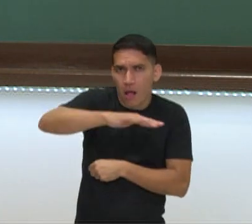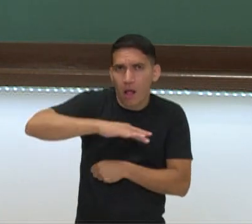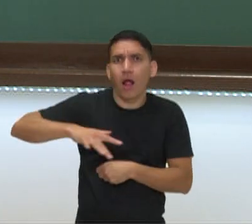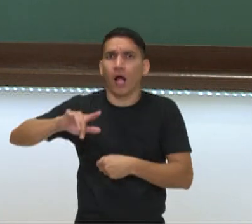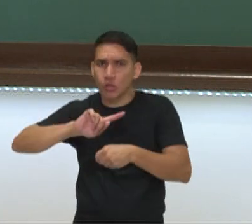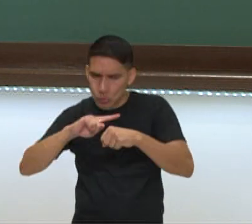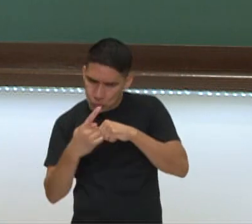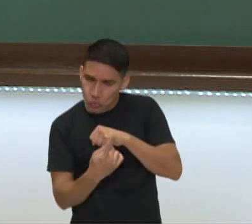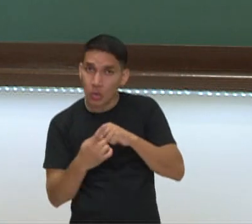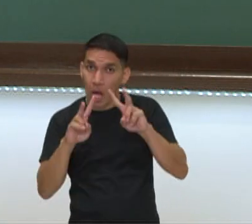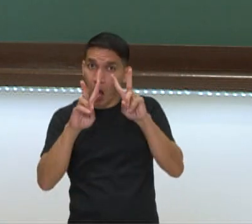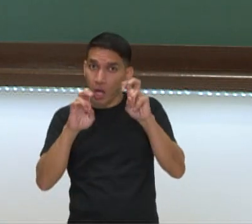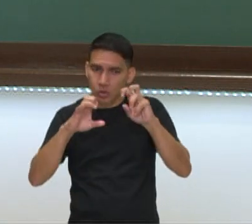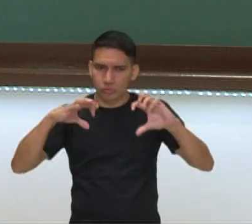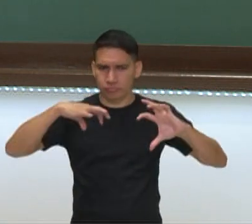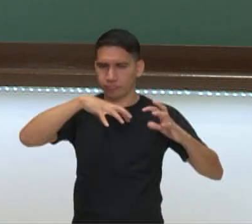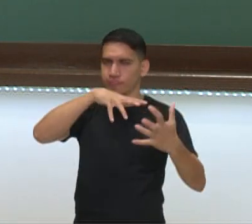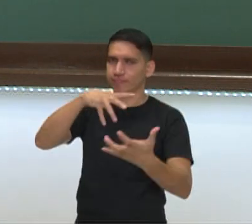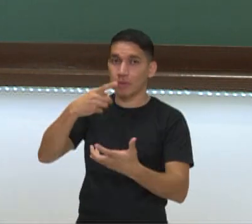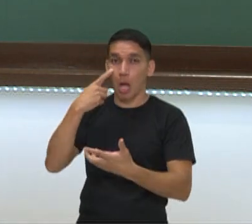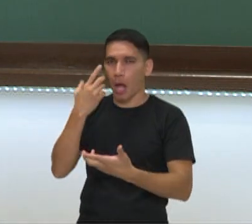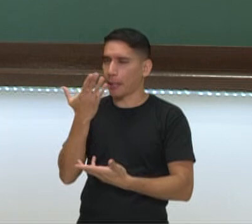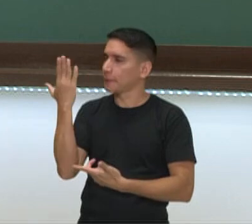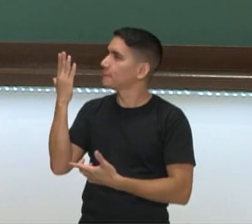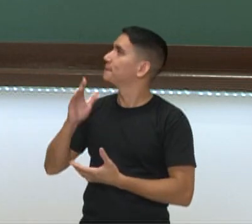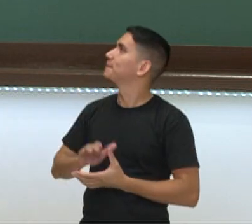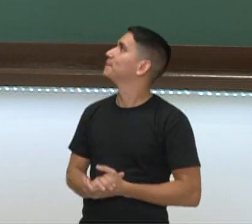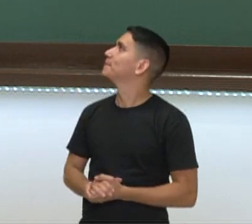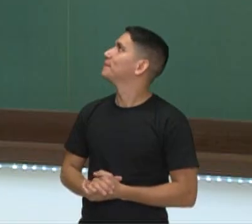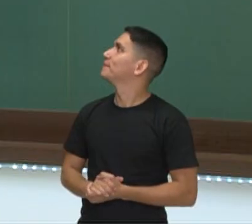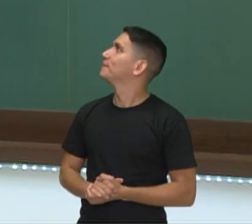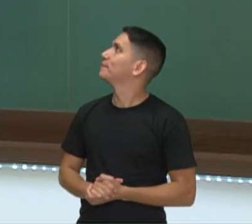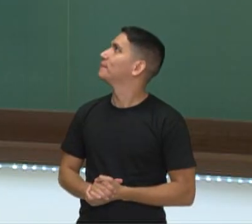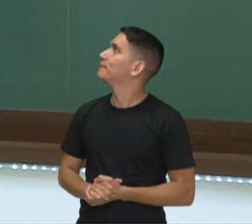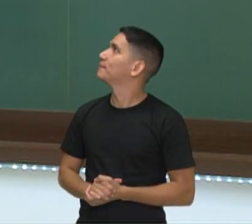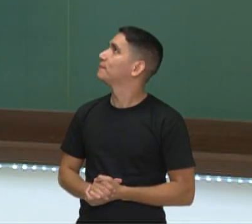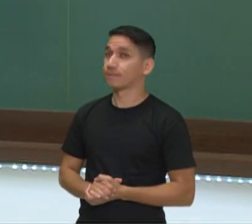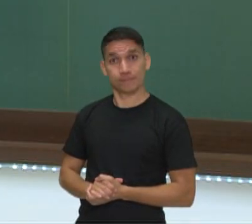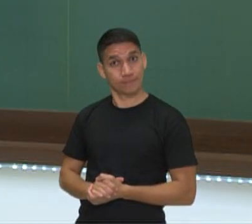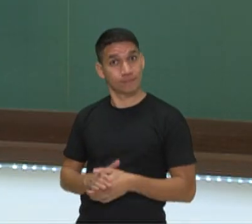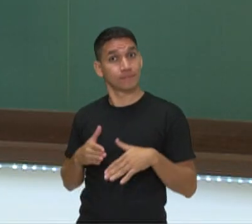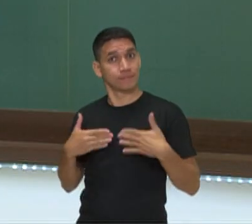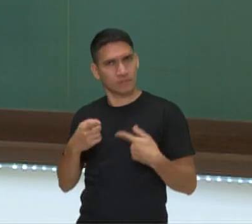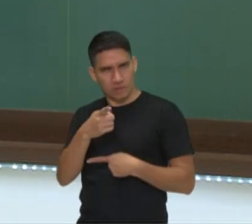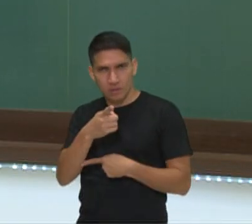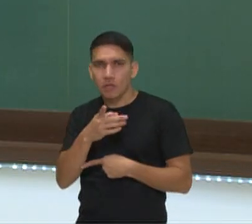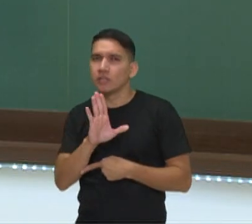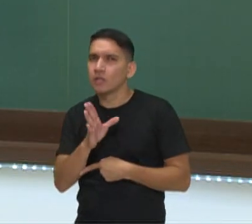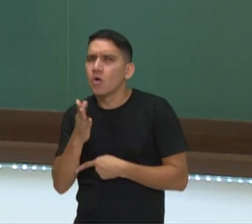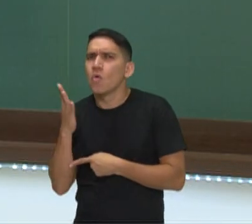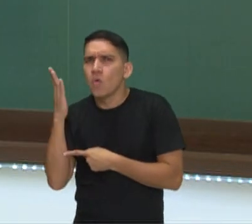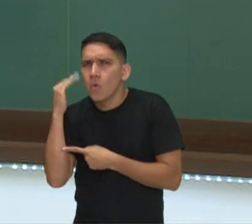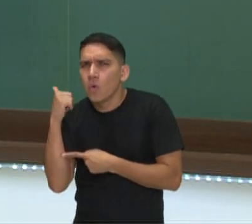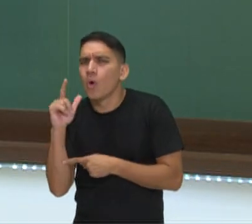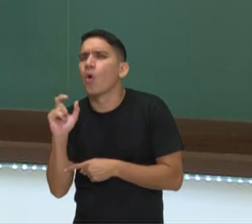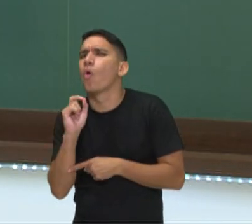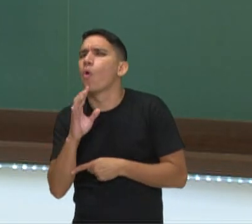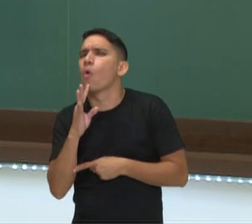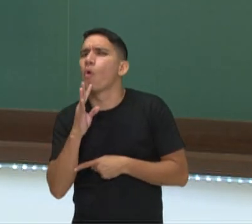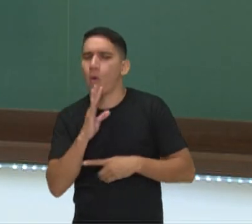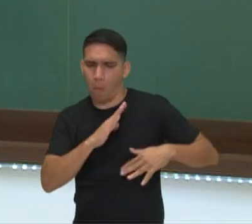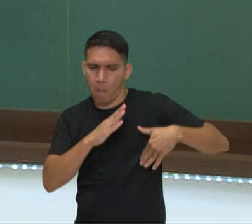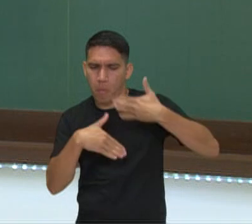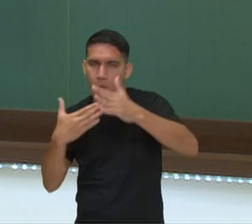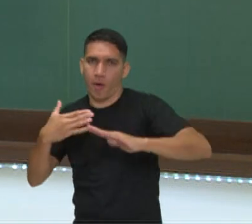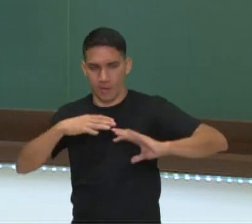internacional. Me acompanha, vem aqui. E aí, você já ouviu falar sobre o processo